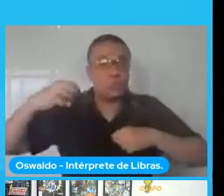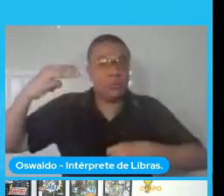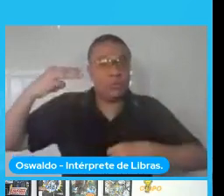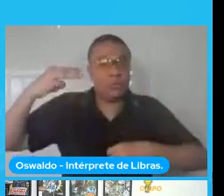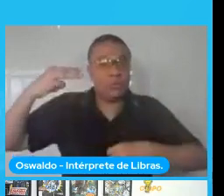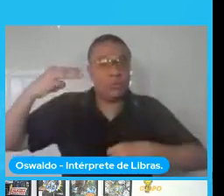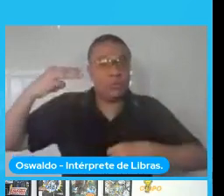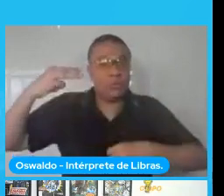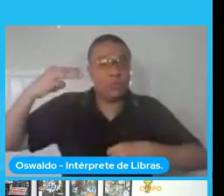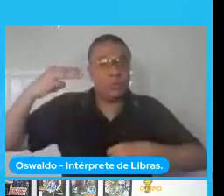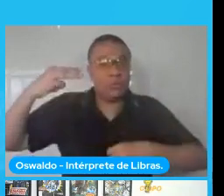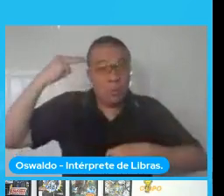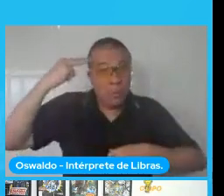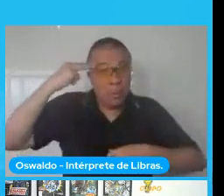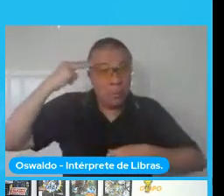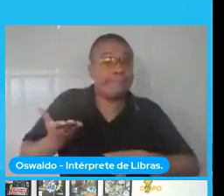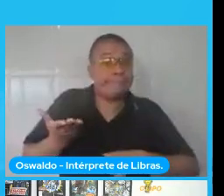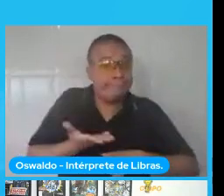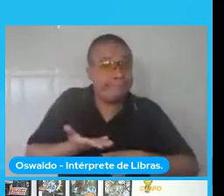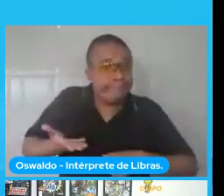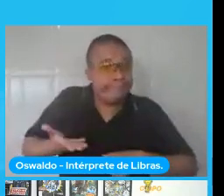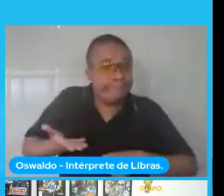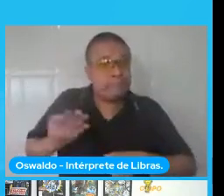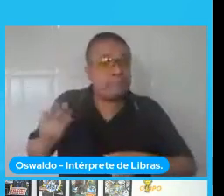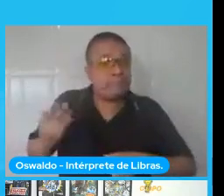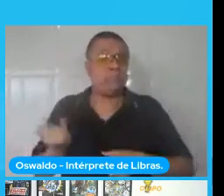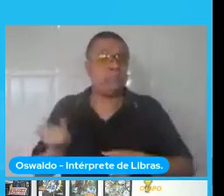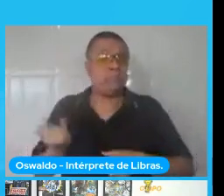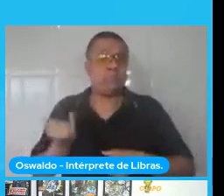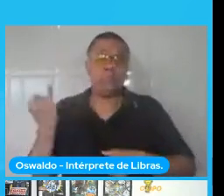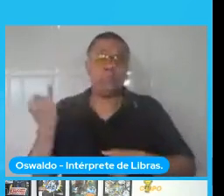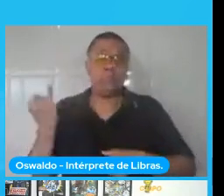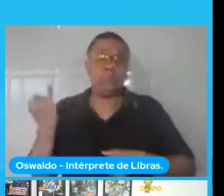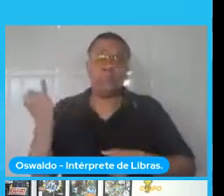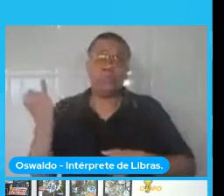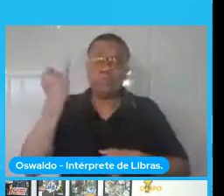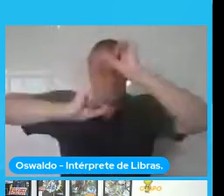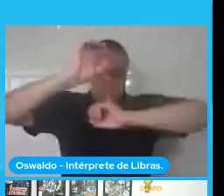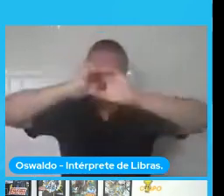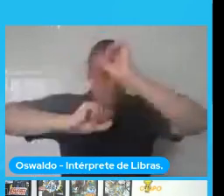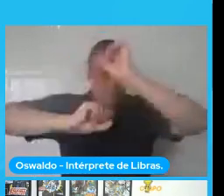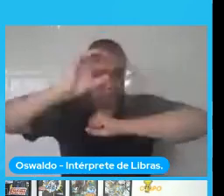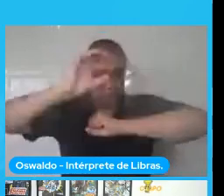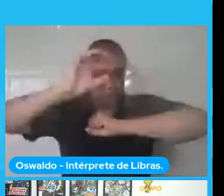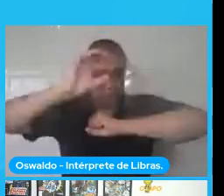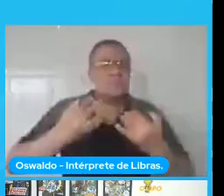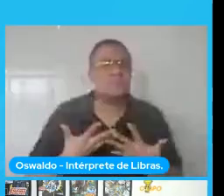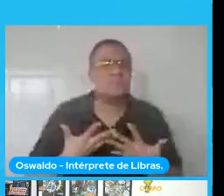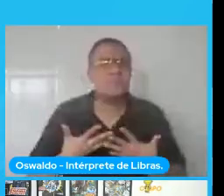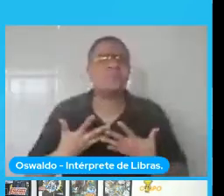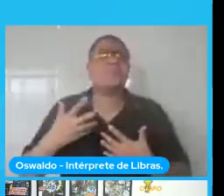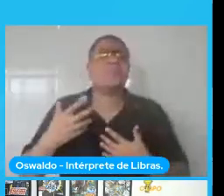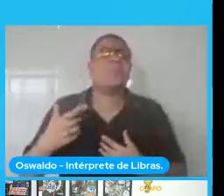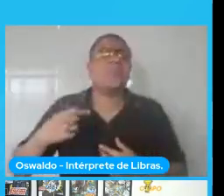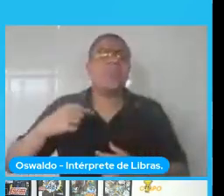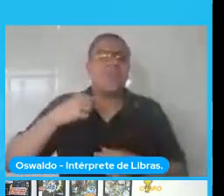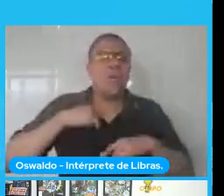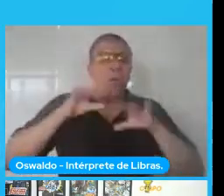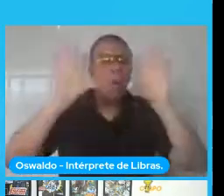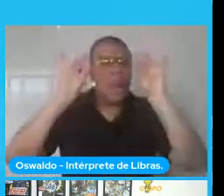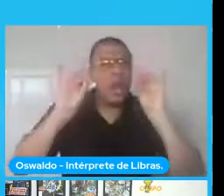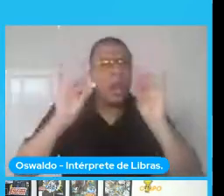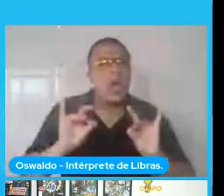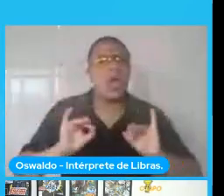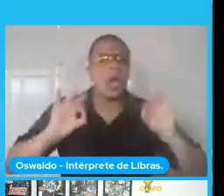modelos robustos de aprendizagem, né, então a gente, vou falar um pouquinho, eu vou entrar no detalhe, mas algumas novas